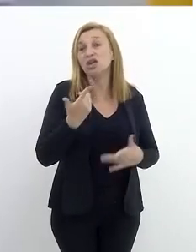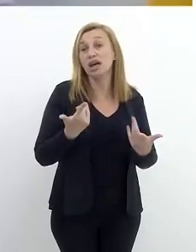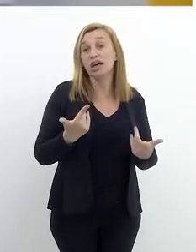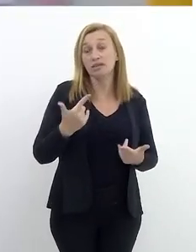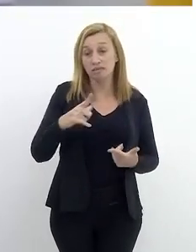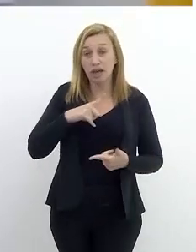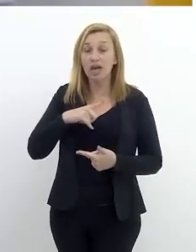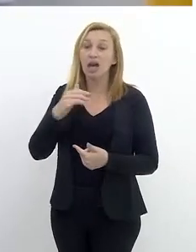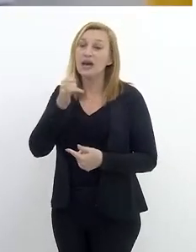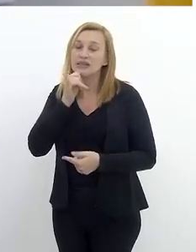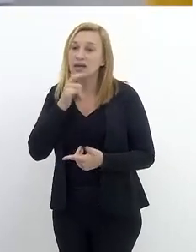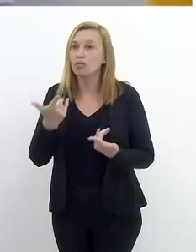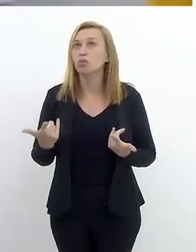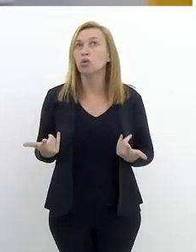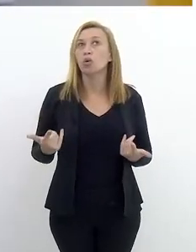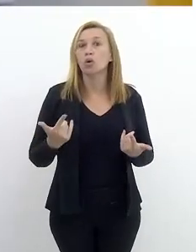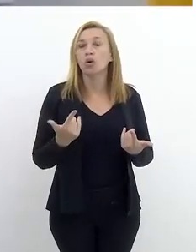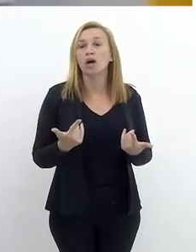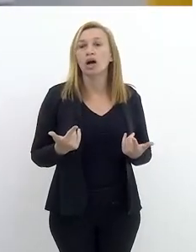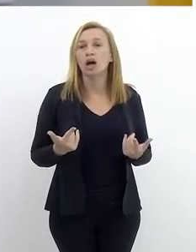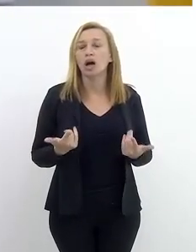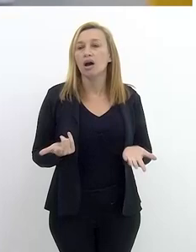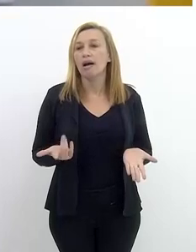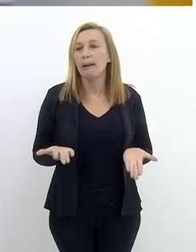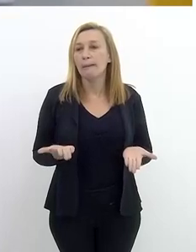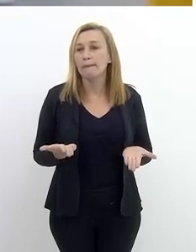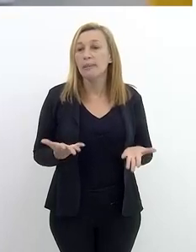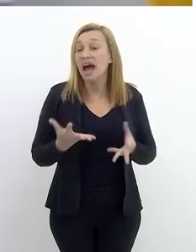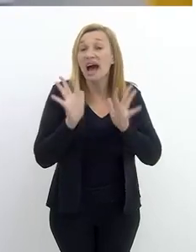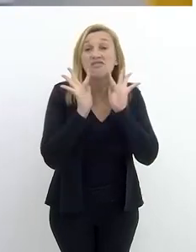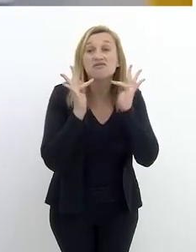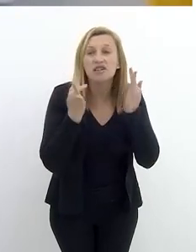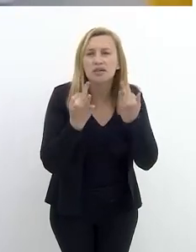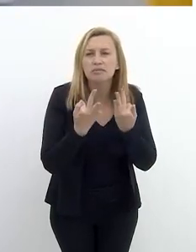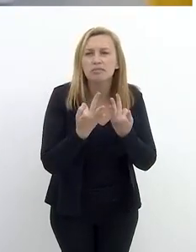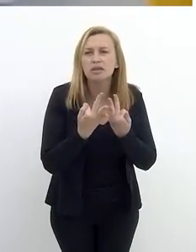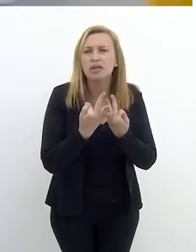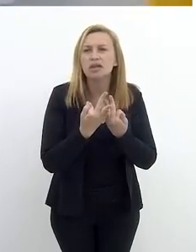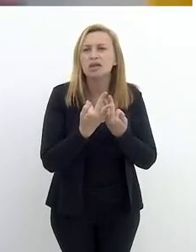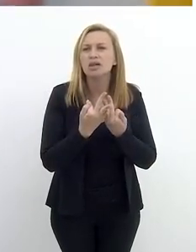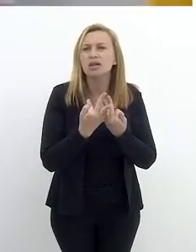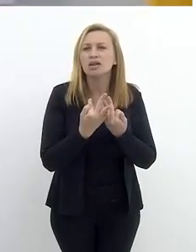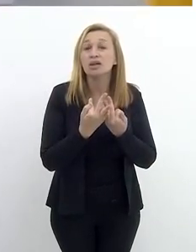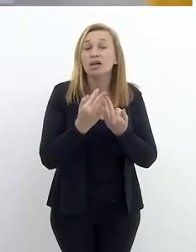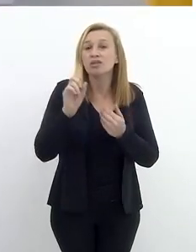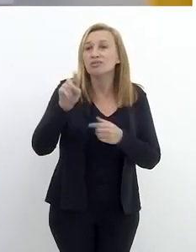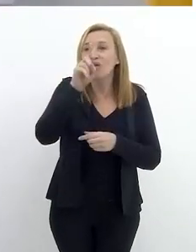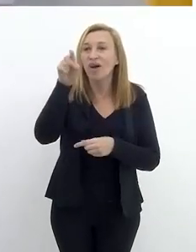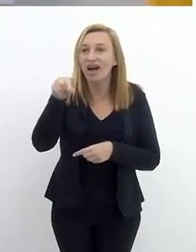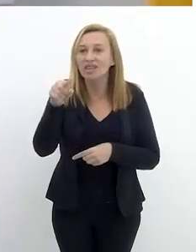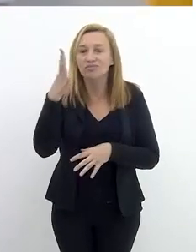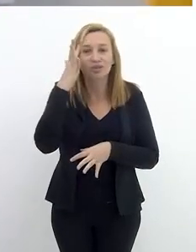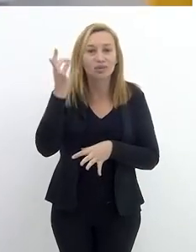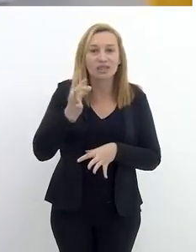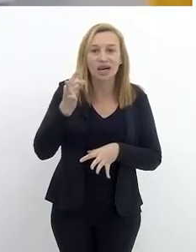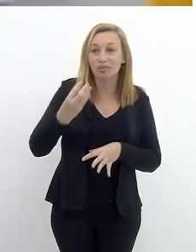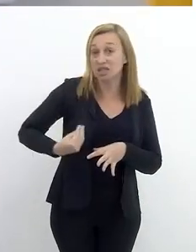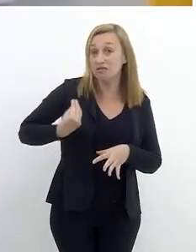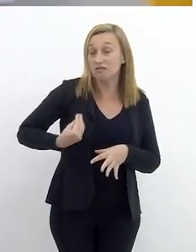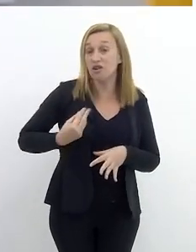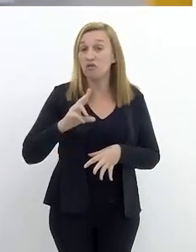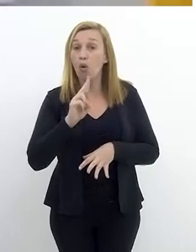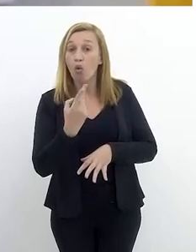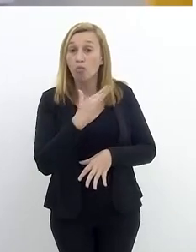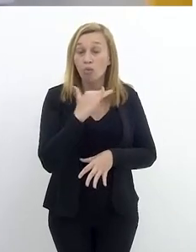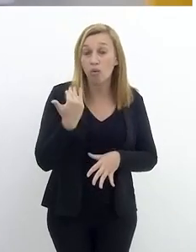E aí a gente tem, por exemplo, uma questão como a família vive com esse ponto de interrogação, com essa incerteza, com essa